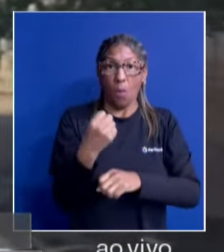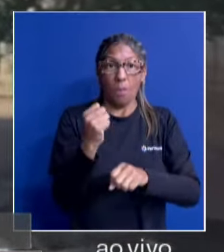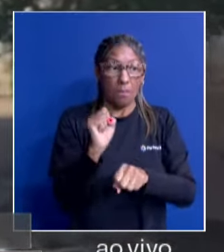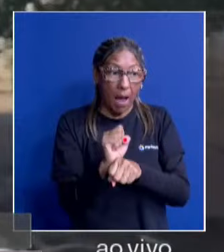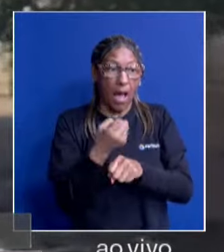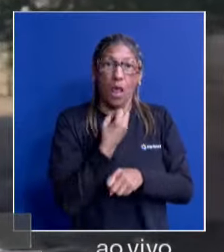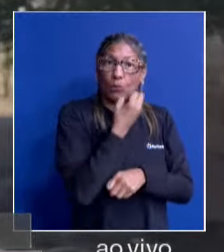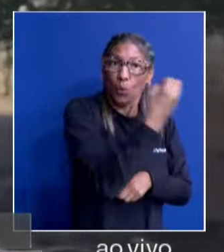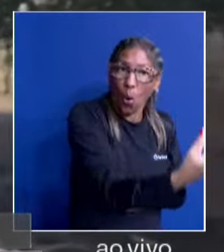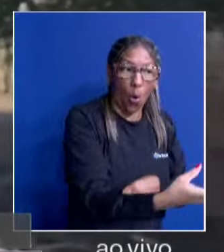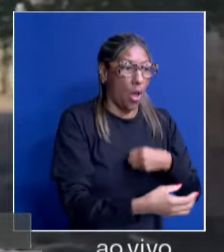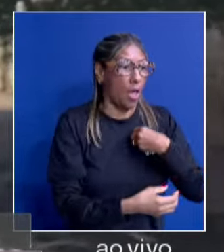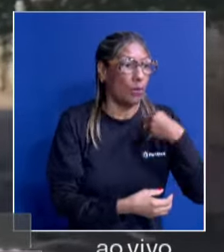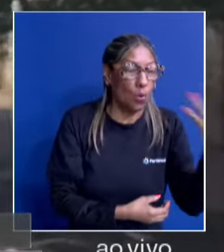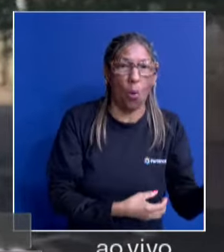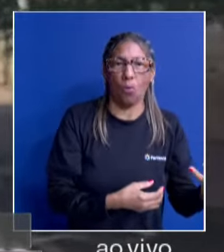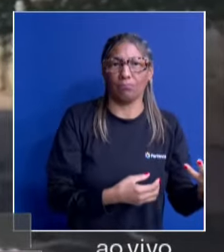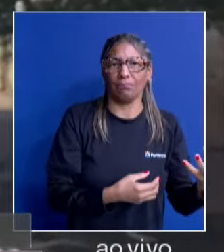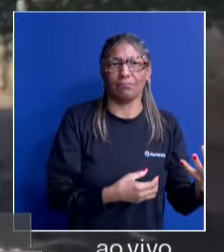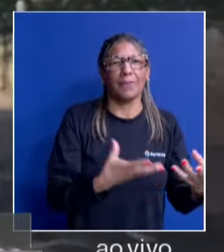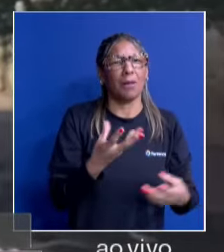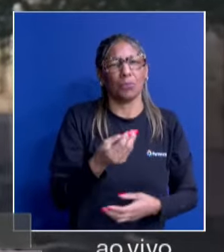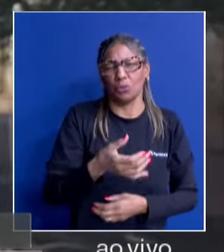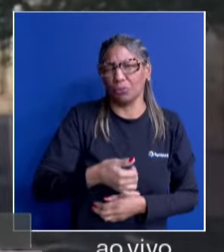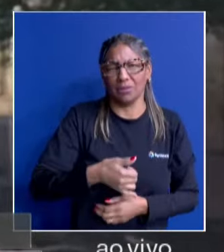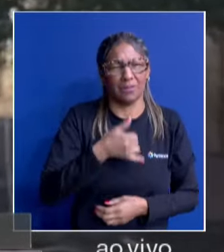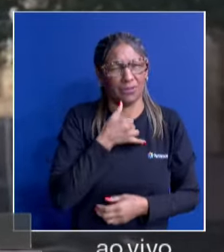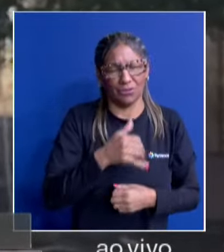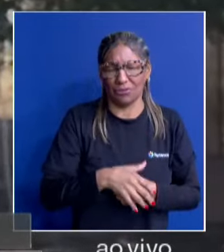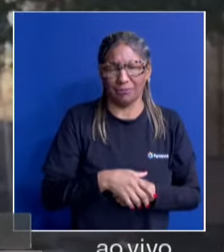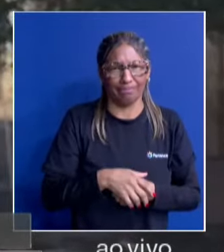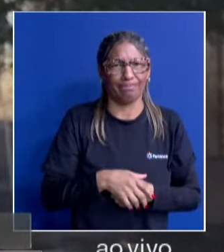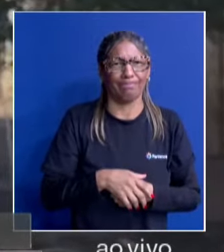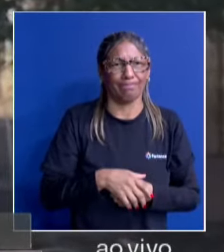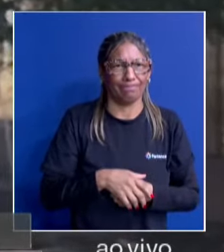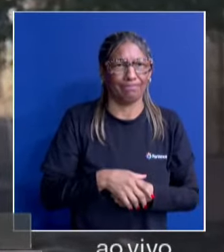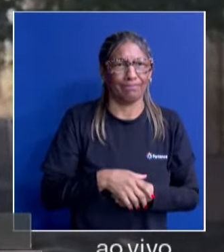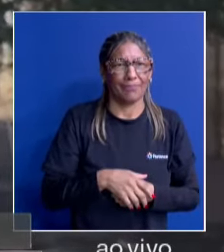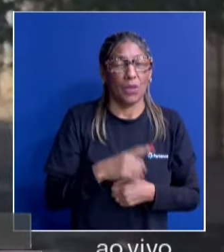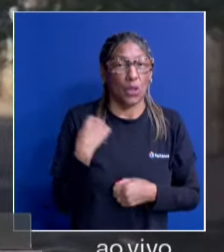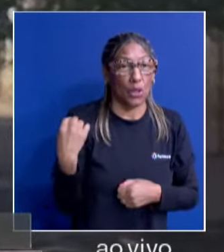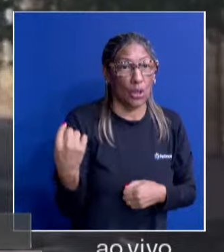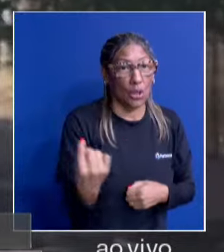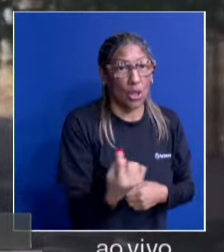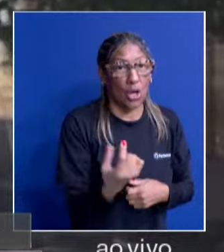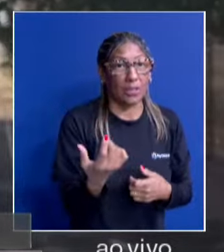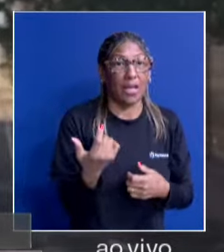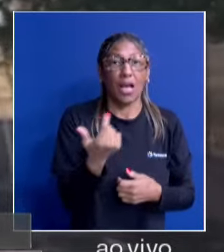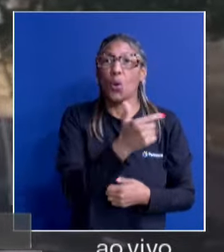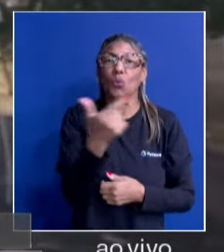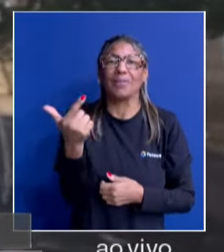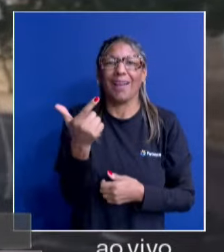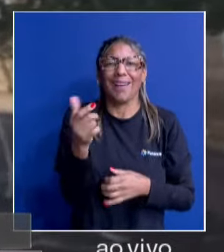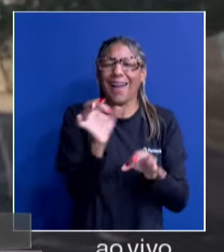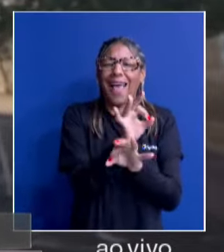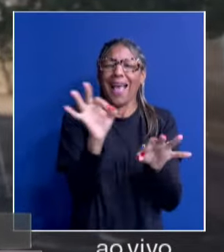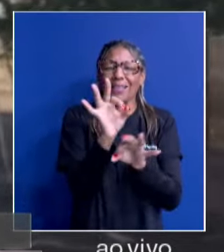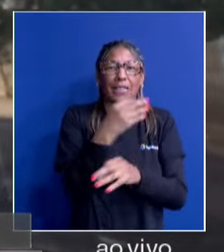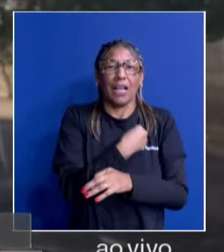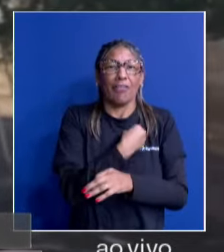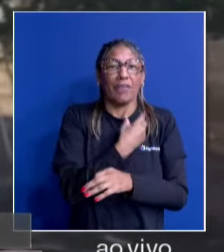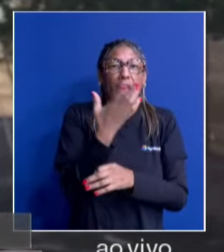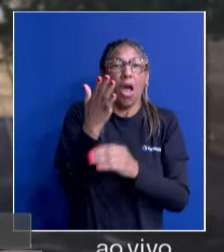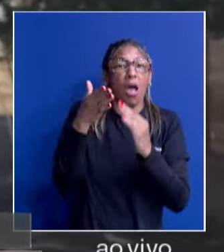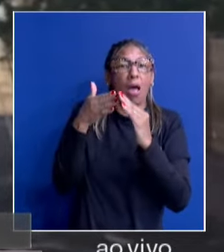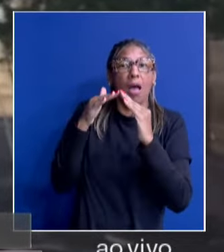Cara, é muito desabraço, como se fosse uma coisa mágica, tá? A gente não tem nada nessa vida. Eles deixaram tudo aí,